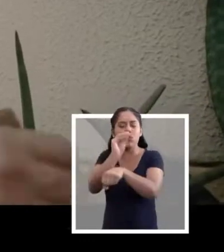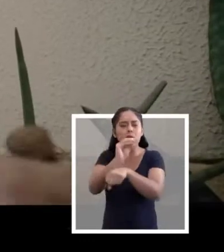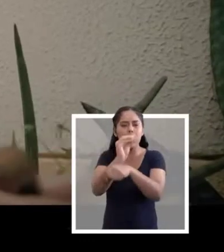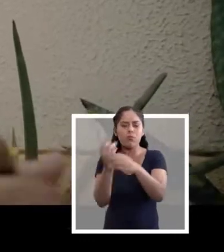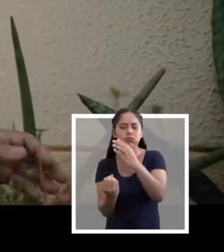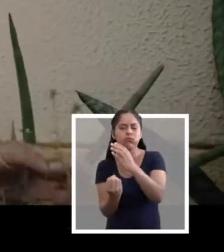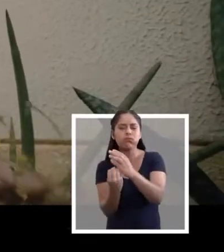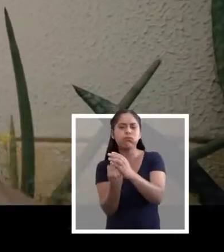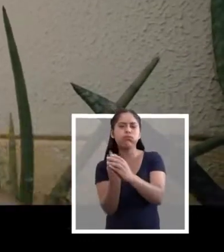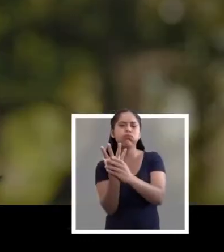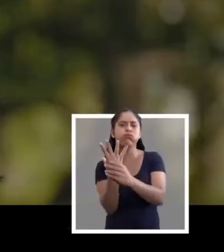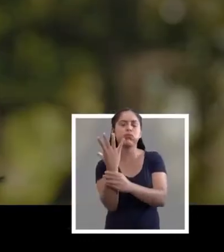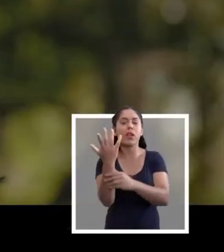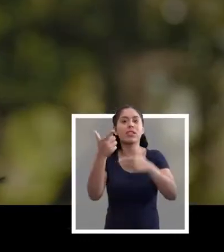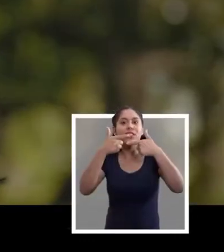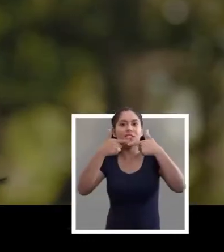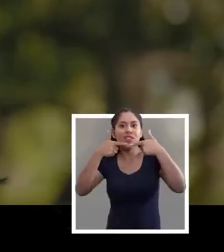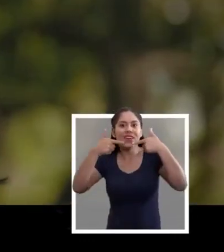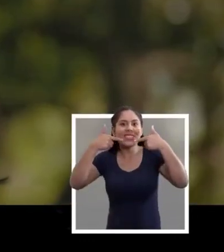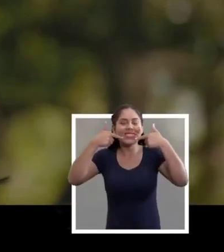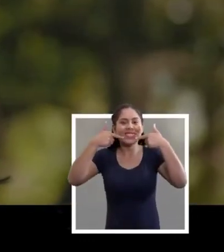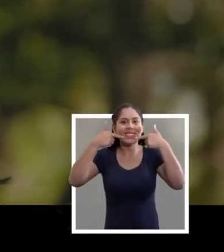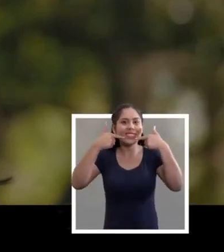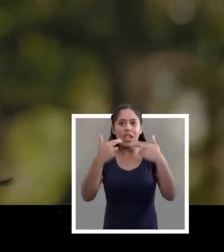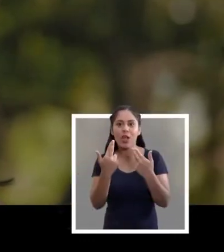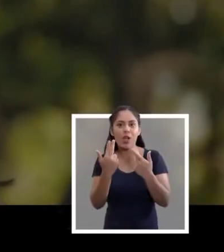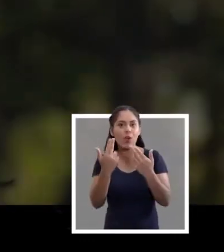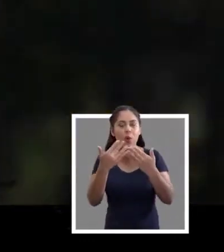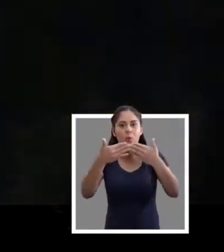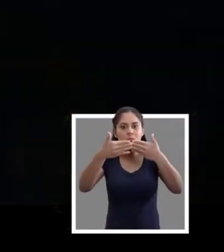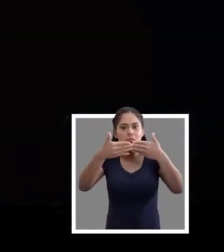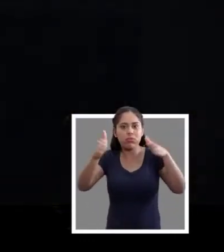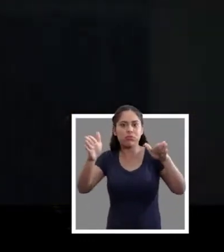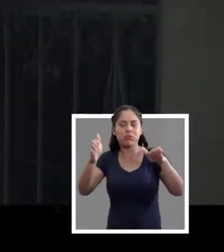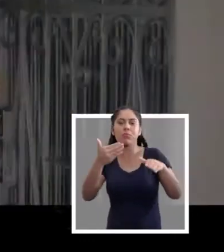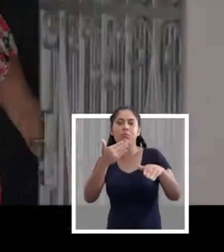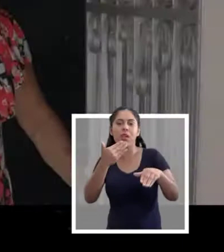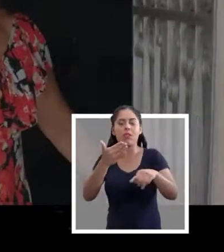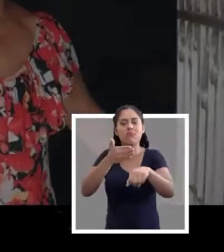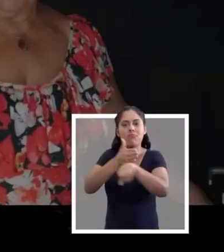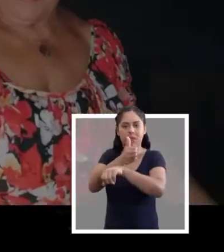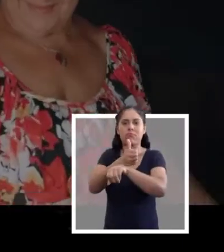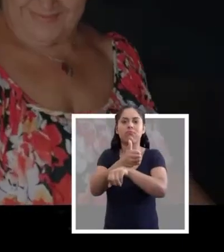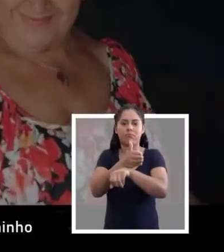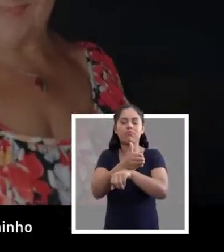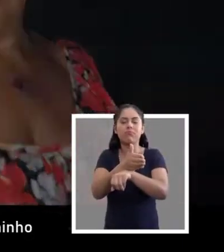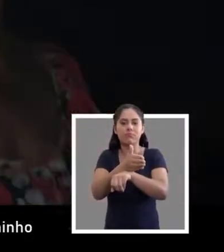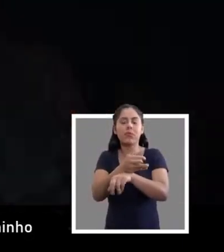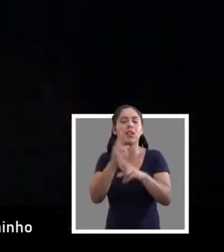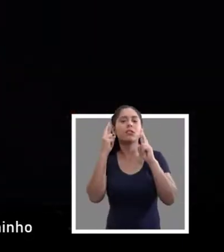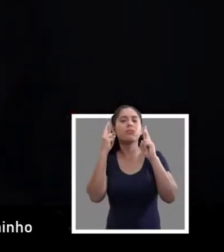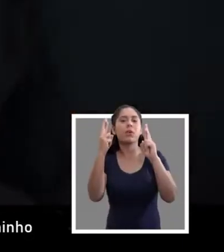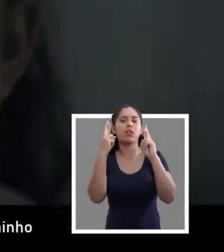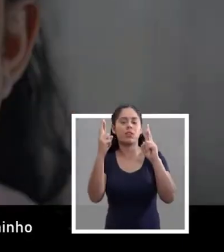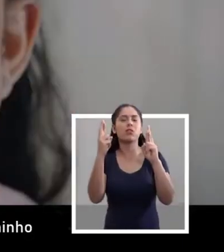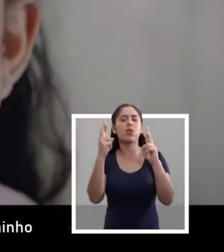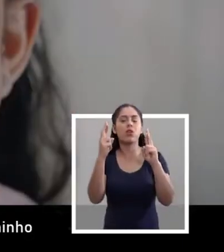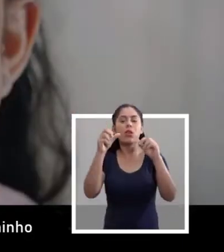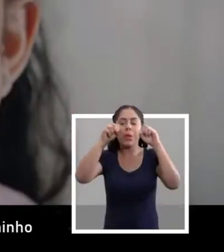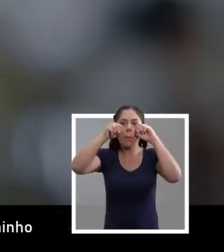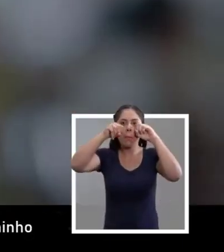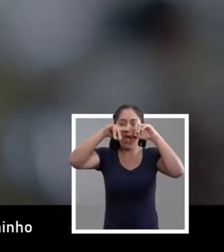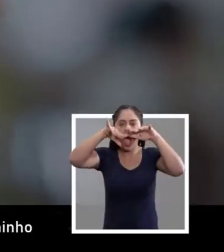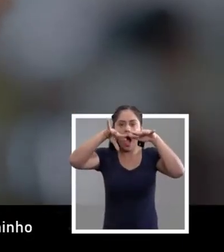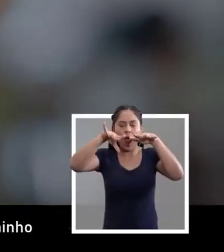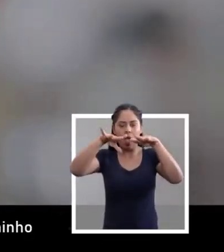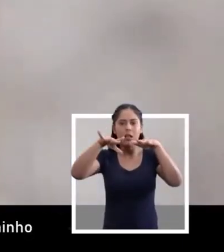frente de casa. É aquele sorriso que se faz porta e nos convida para entrar. Esperança é o